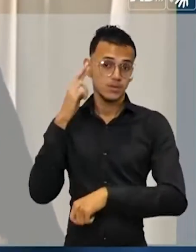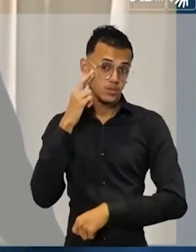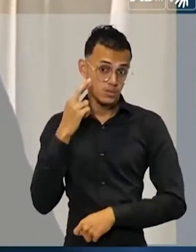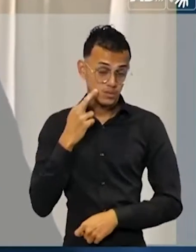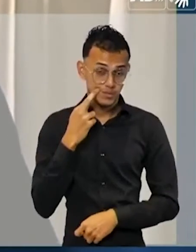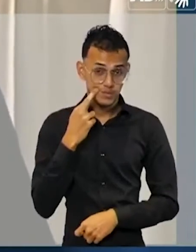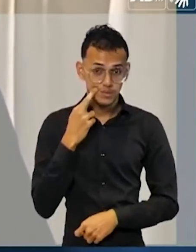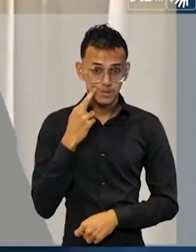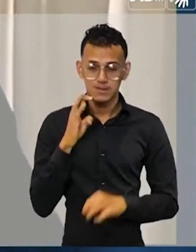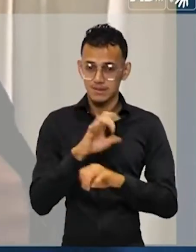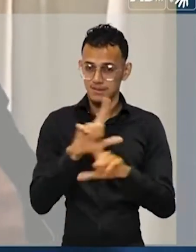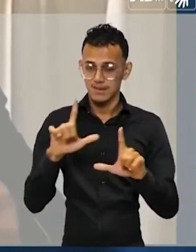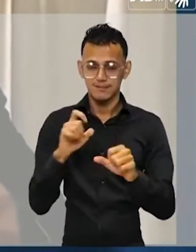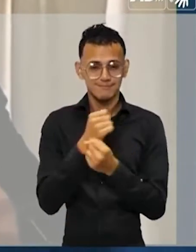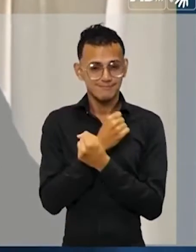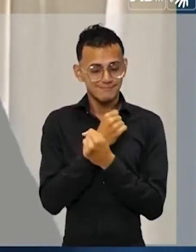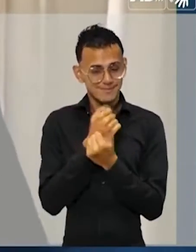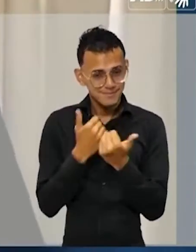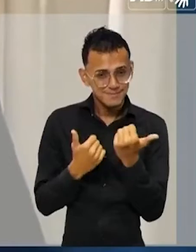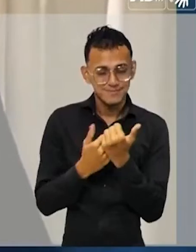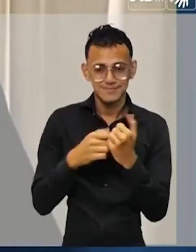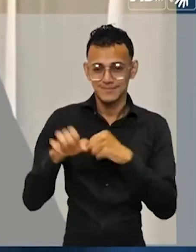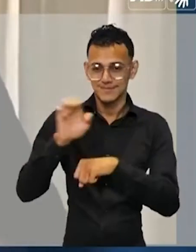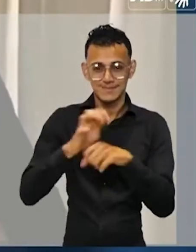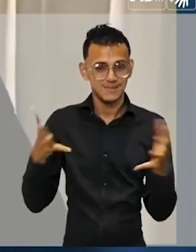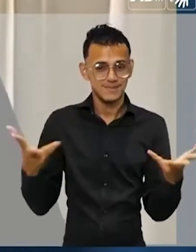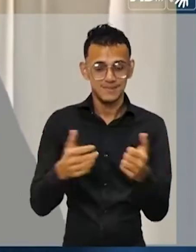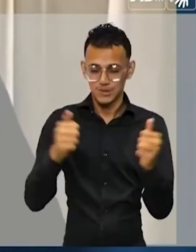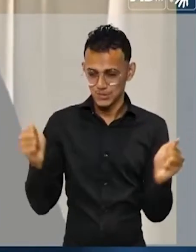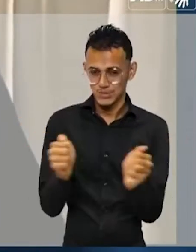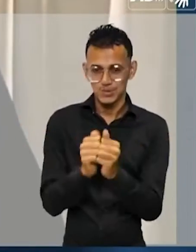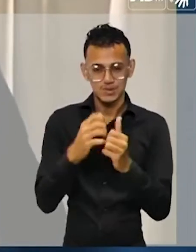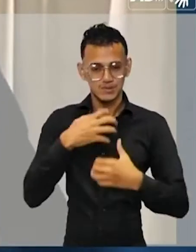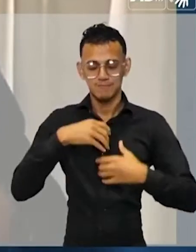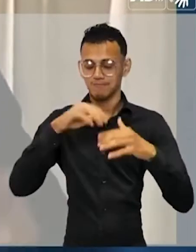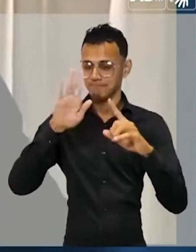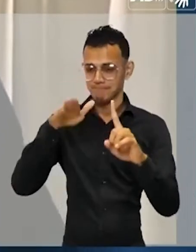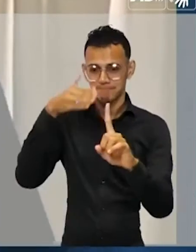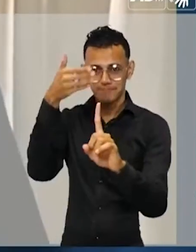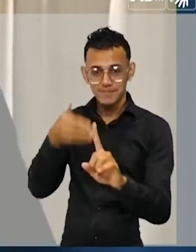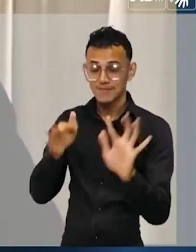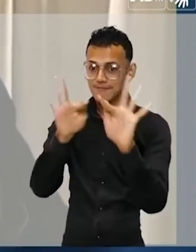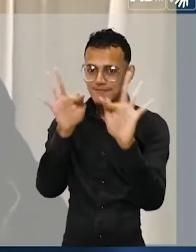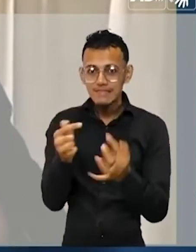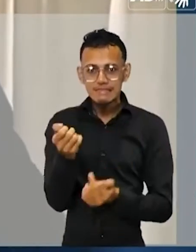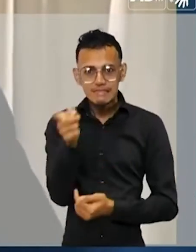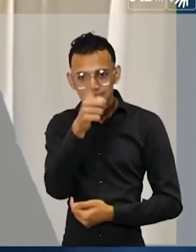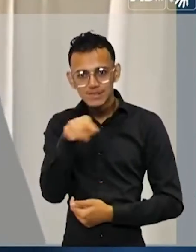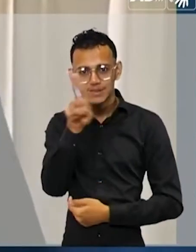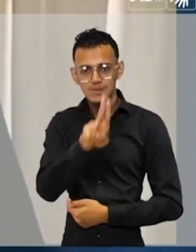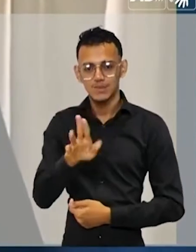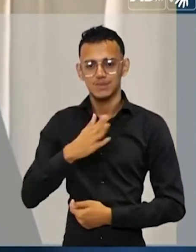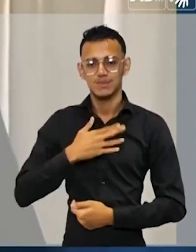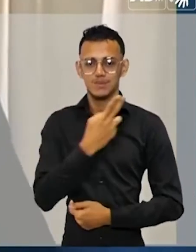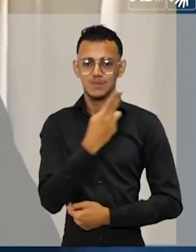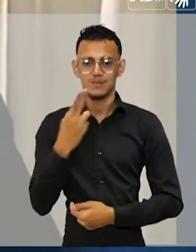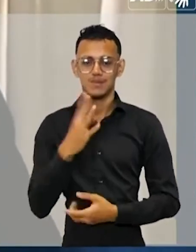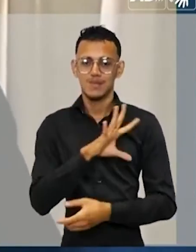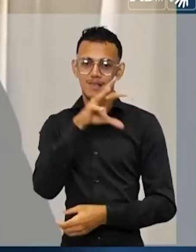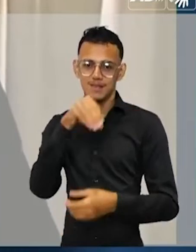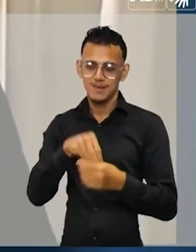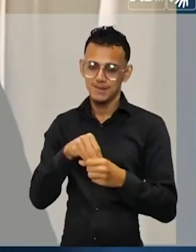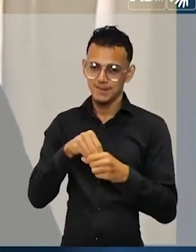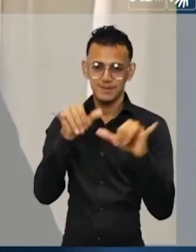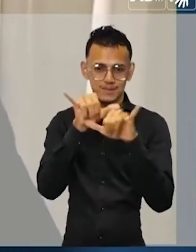todos, então, desse estado maravilhoso, estamos juntos? Fiquem muito honrados e felizes em você usar o meu nome na sua propaganda eleitoral,